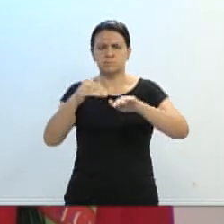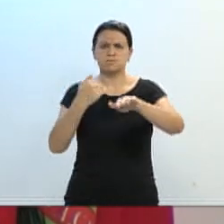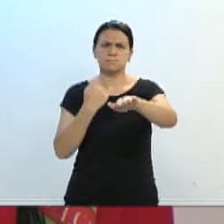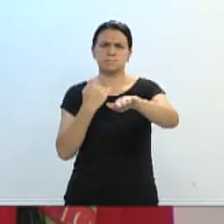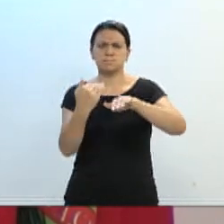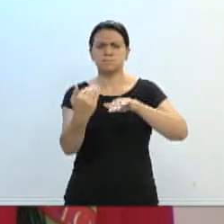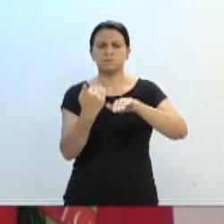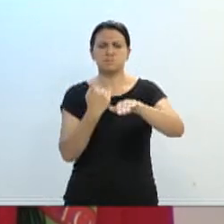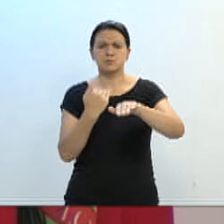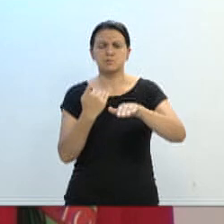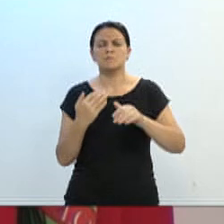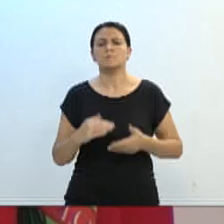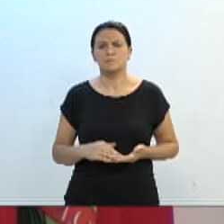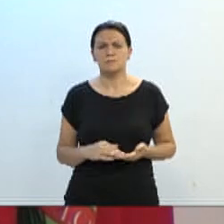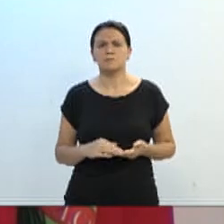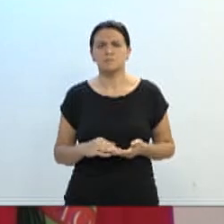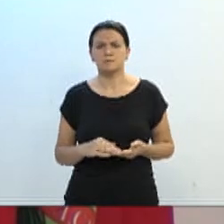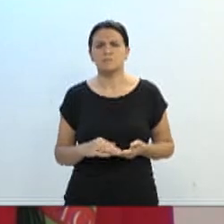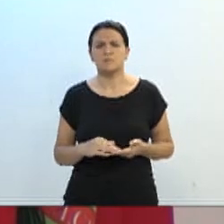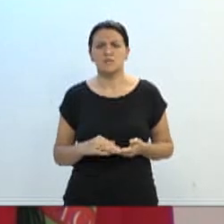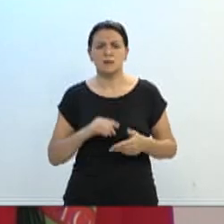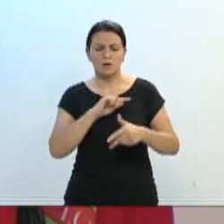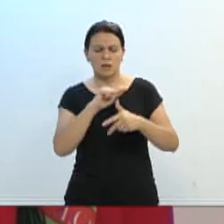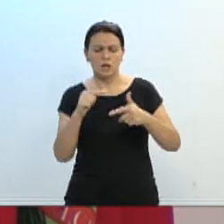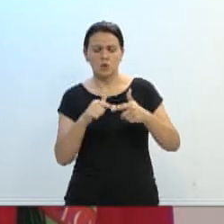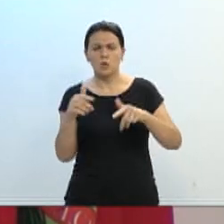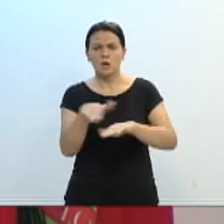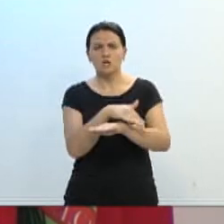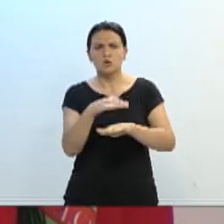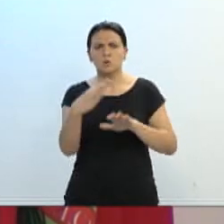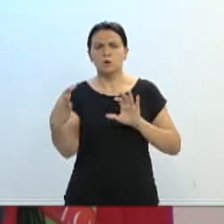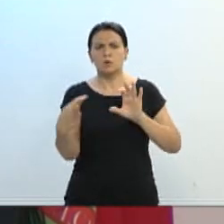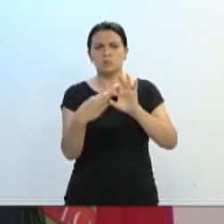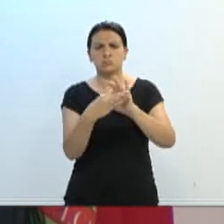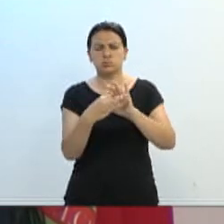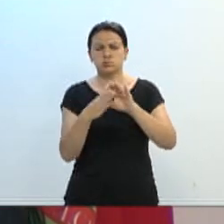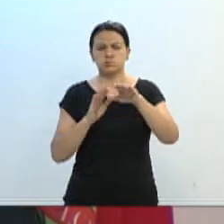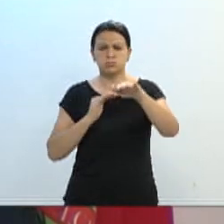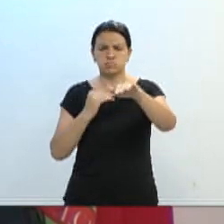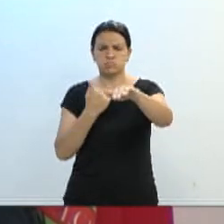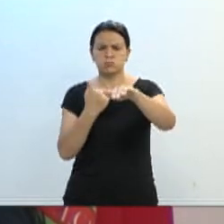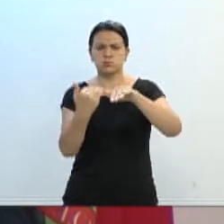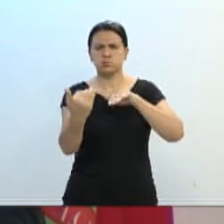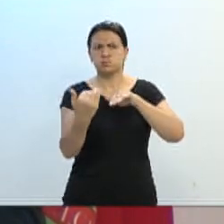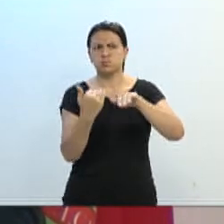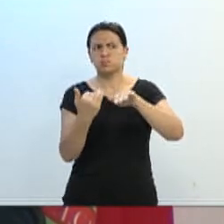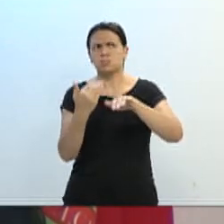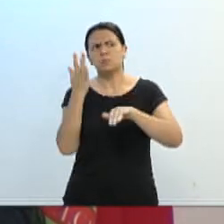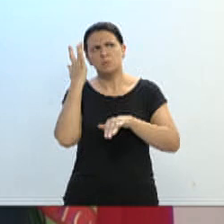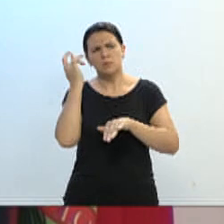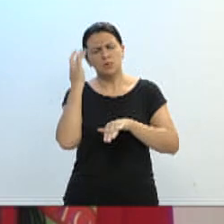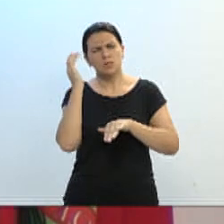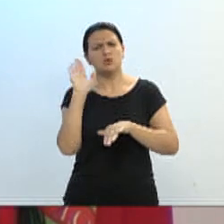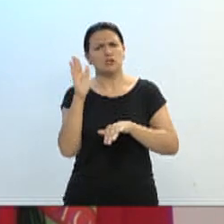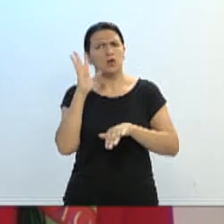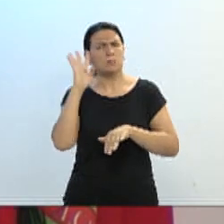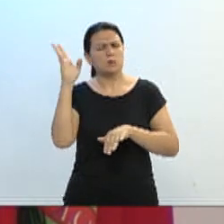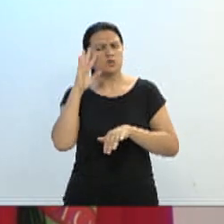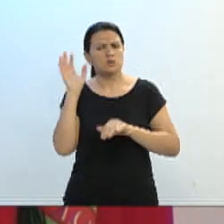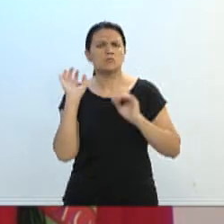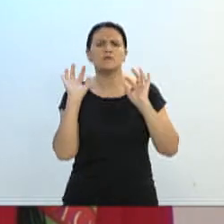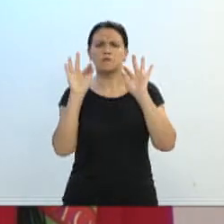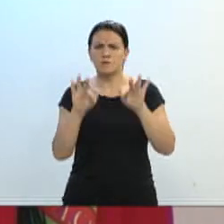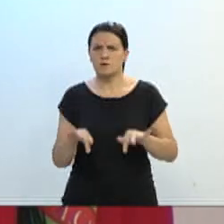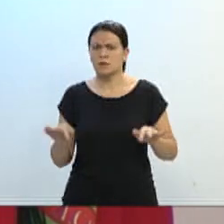Engenheiro Paul Werner à rua Benjamim Constante e que logo, logo, imagino que amanhã já deva terminar